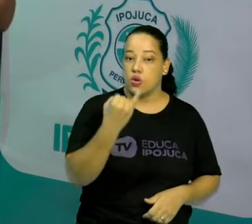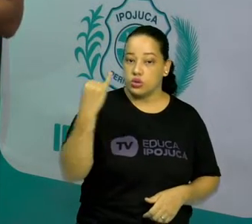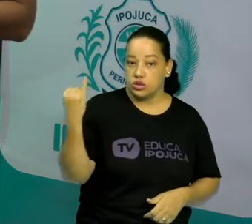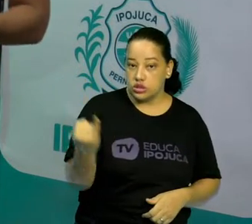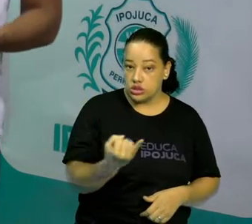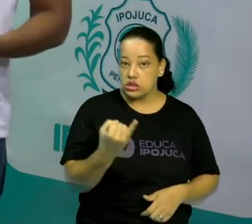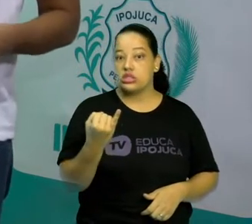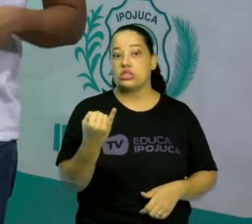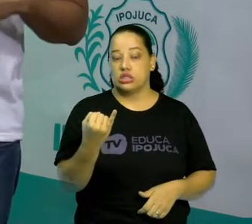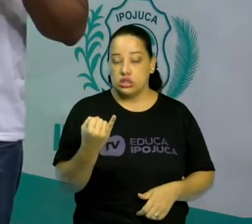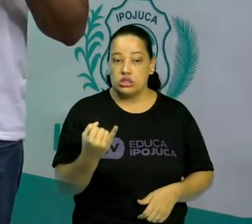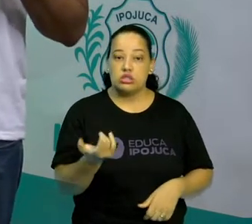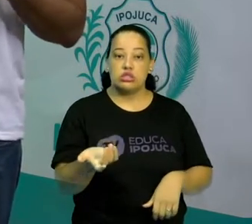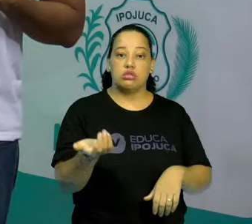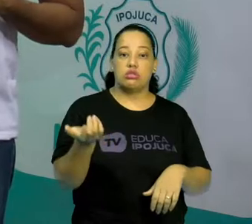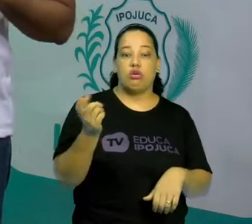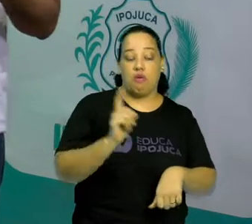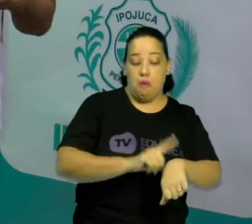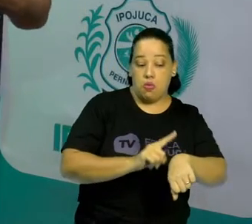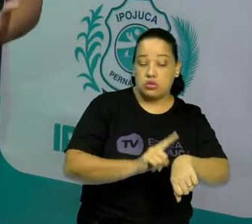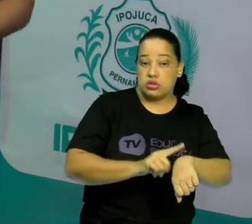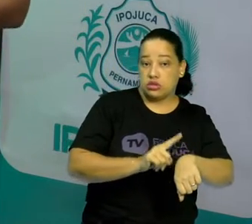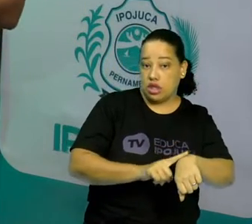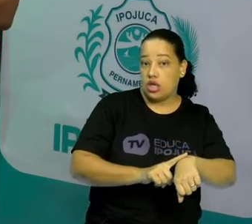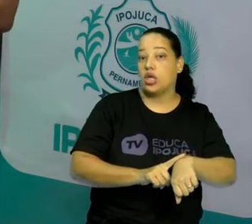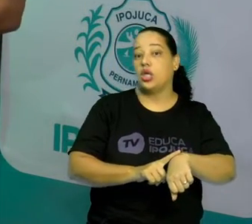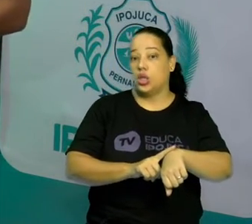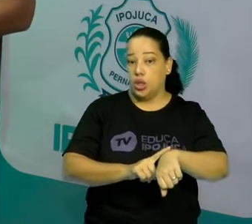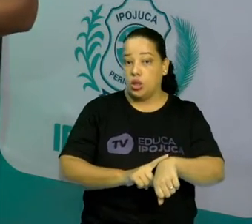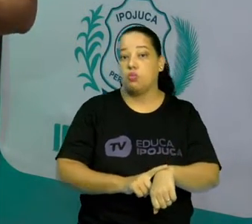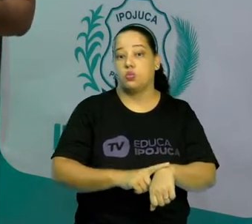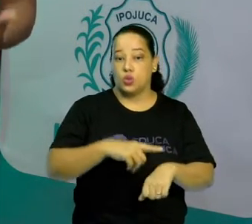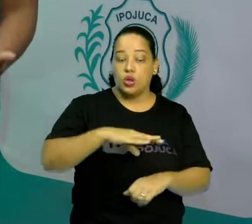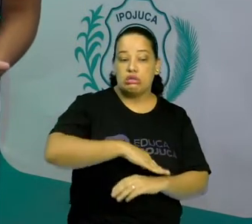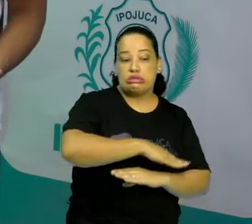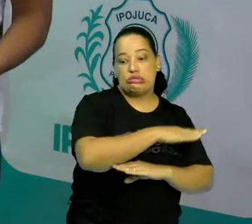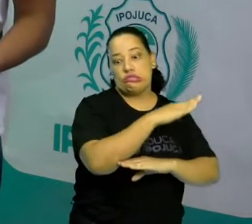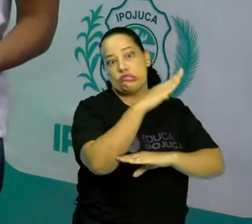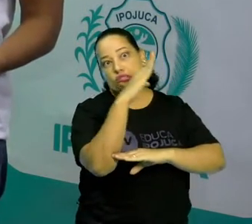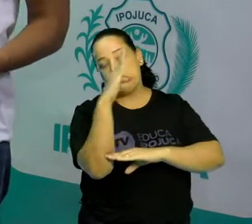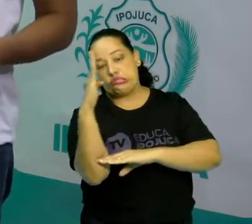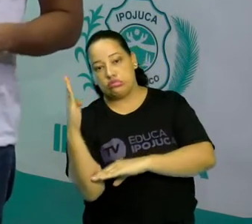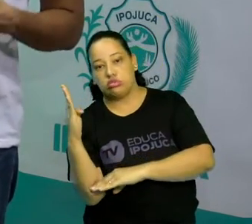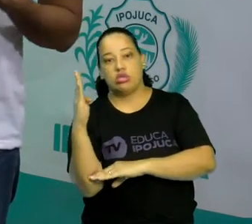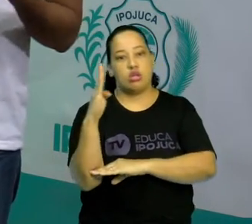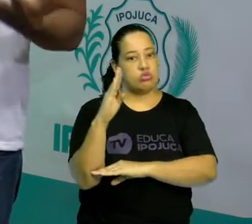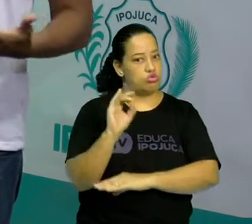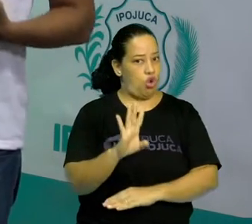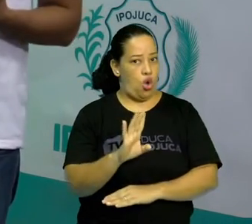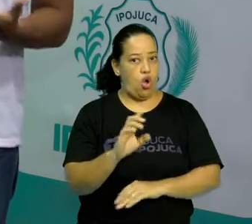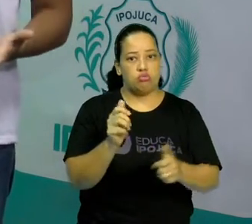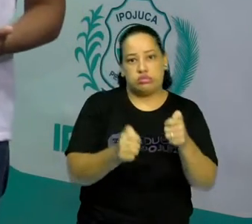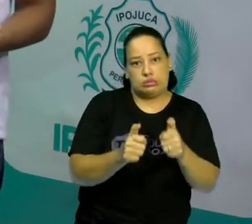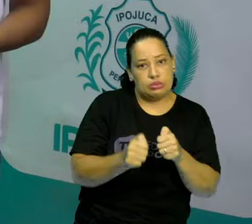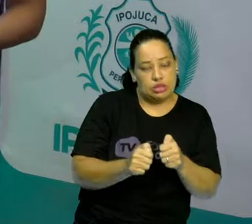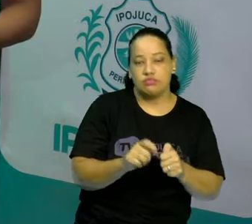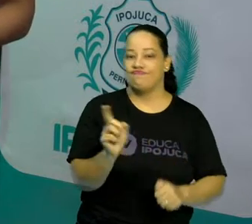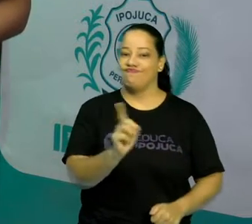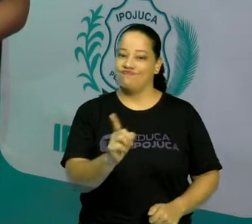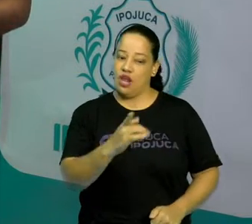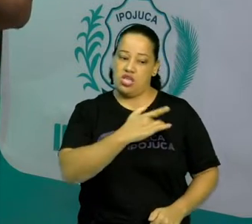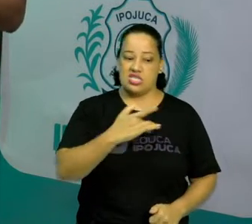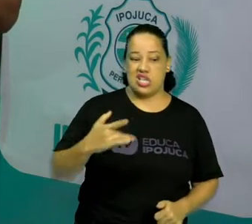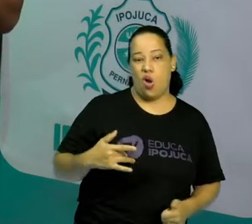desencadear uma parcela grande do nosso dia só fazendo esse tipo de atividade. Não vai fazer bem para a nossa